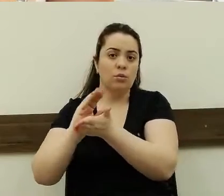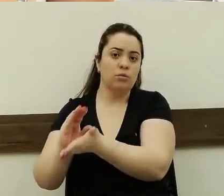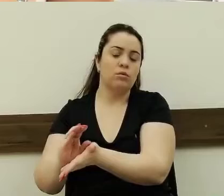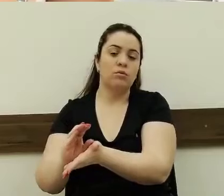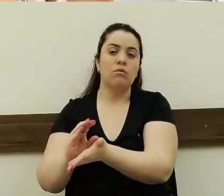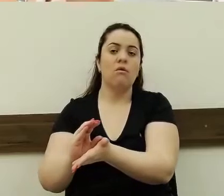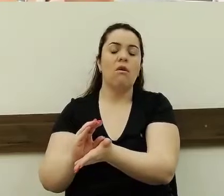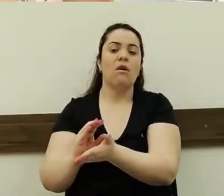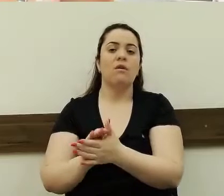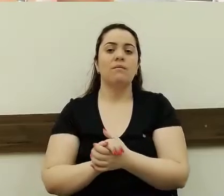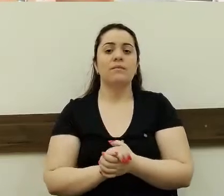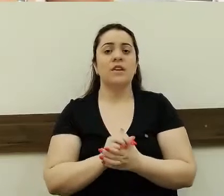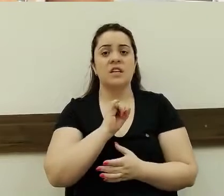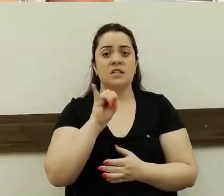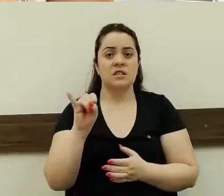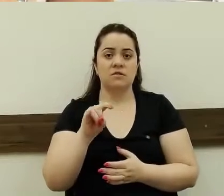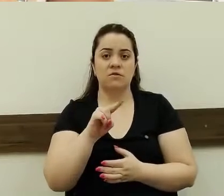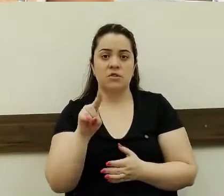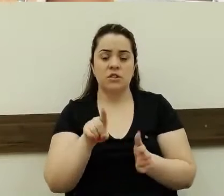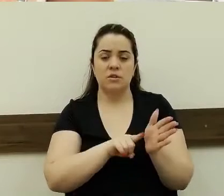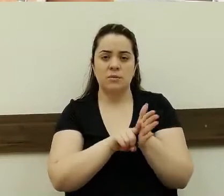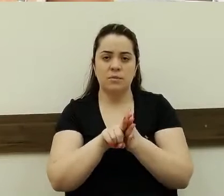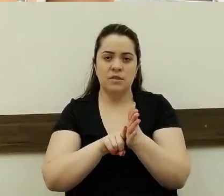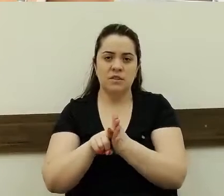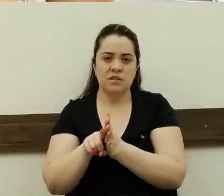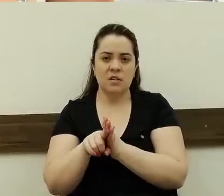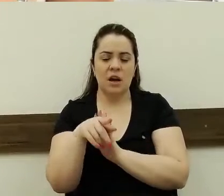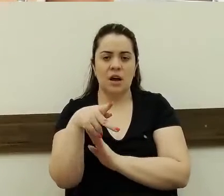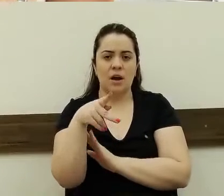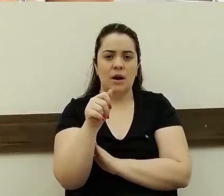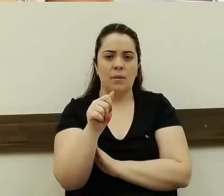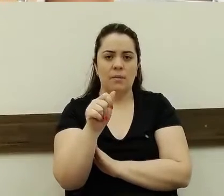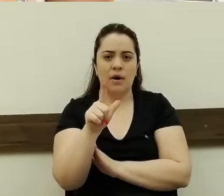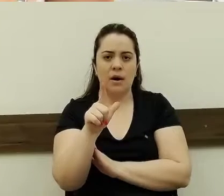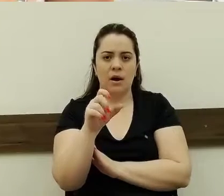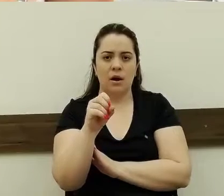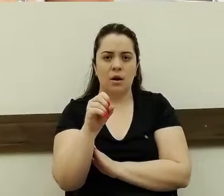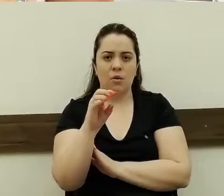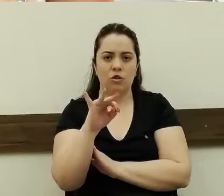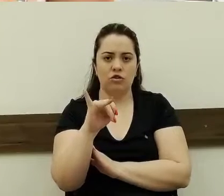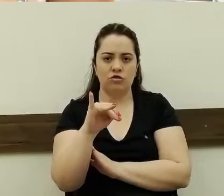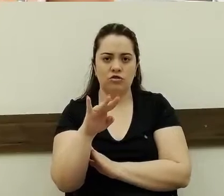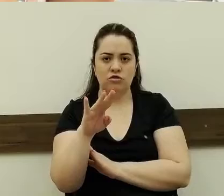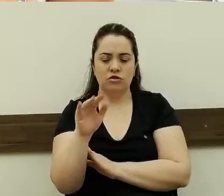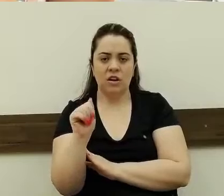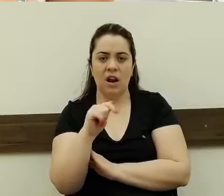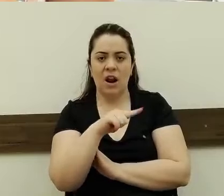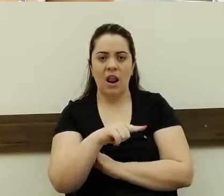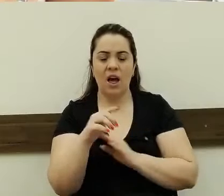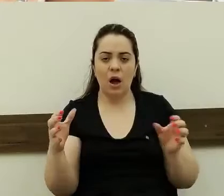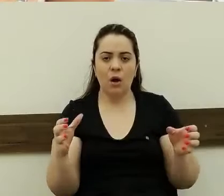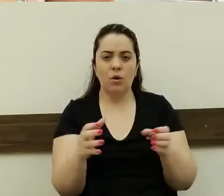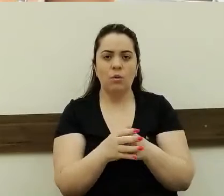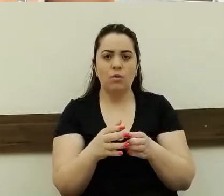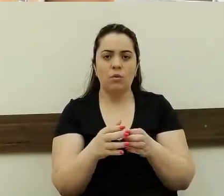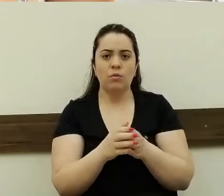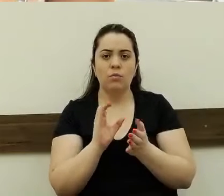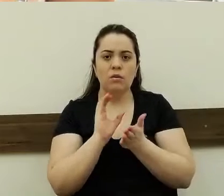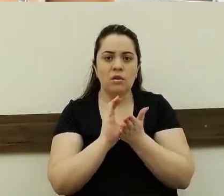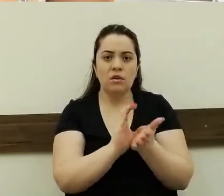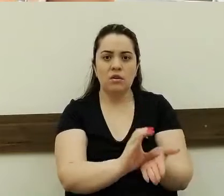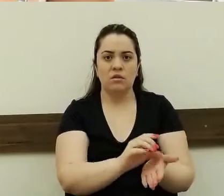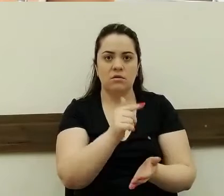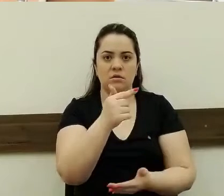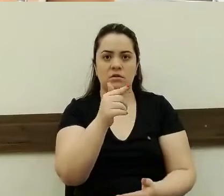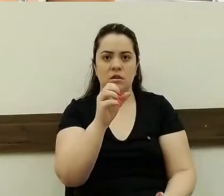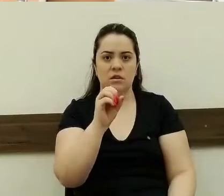se vocês pesquisarem, em Palotina, uma entidade, o município repassa para ela um valor de R 70 mil,